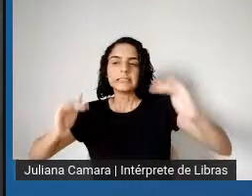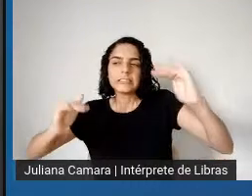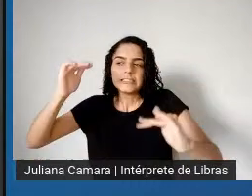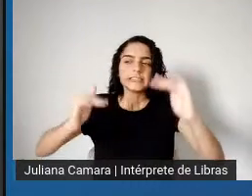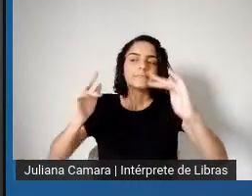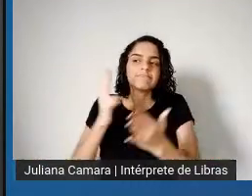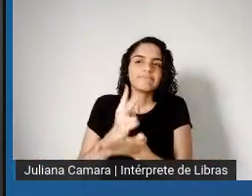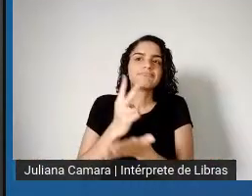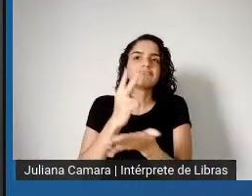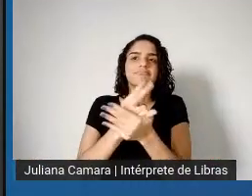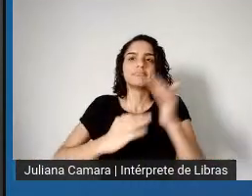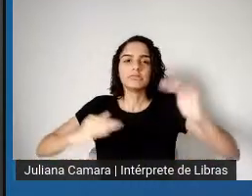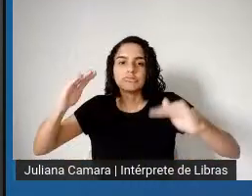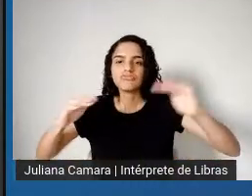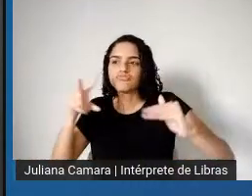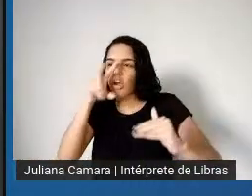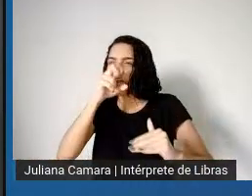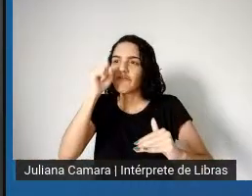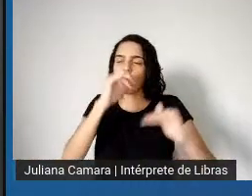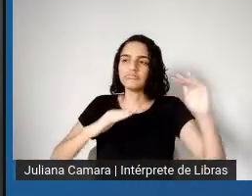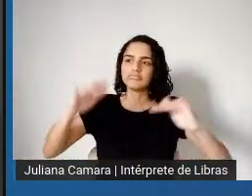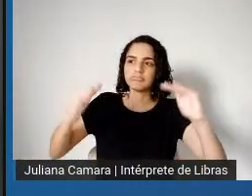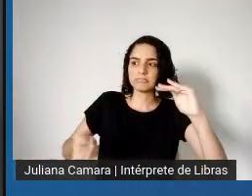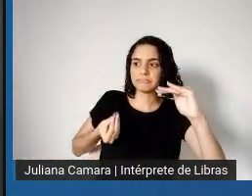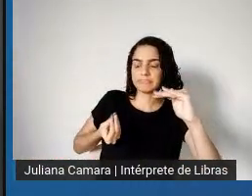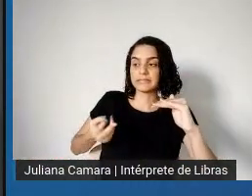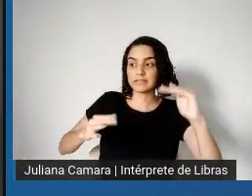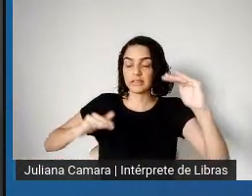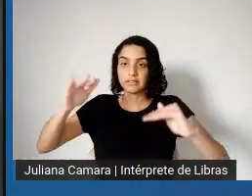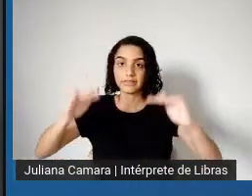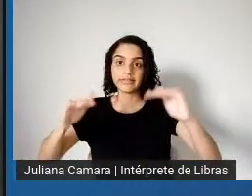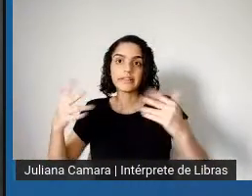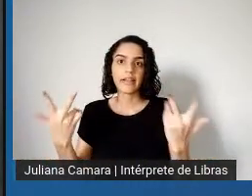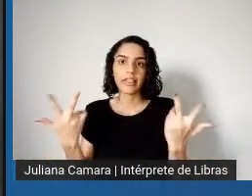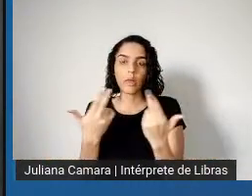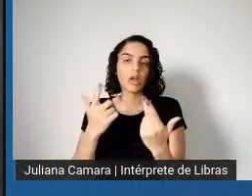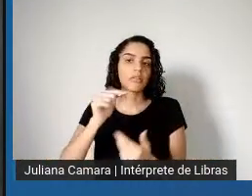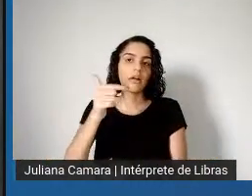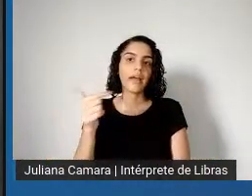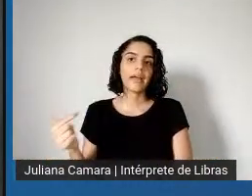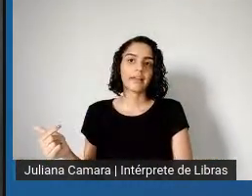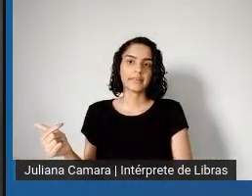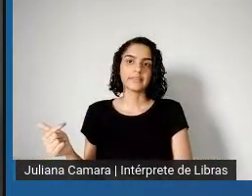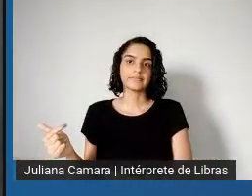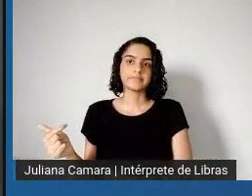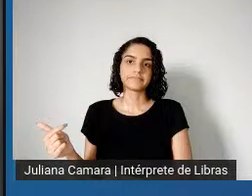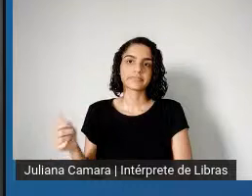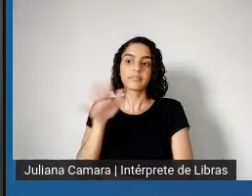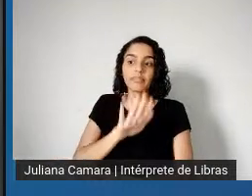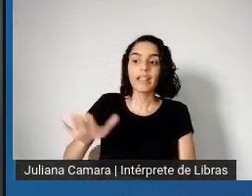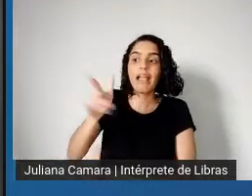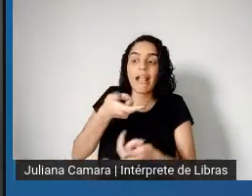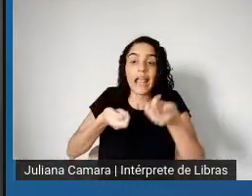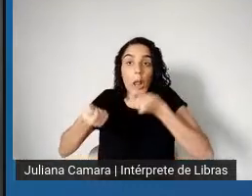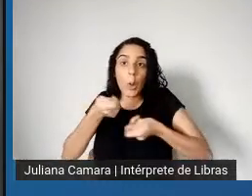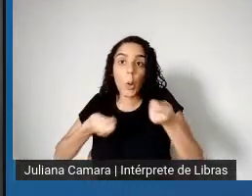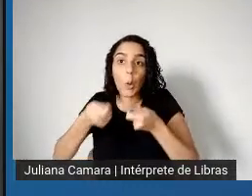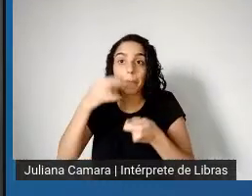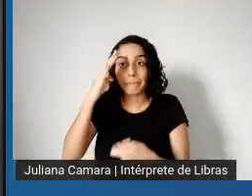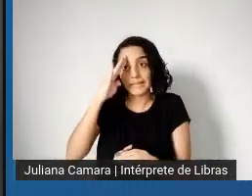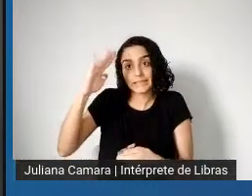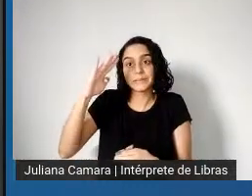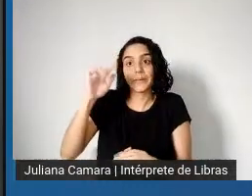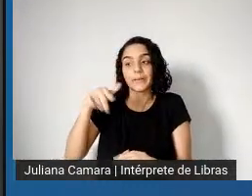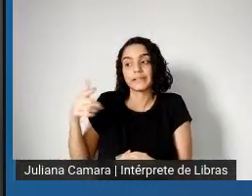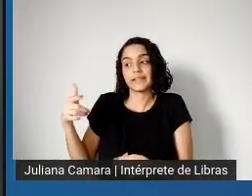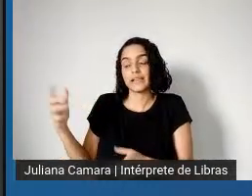que tiveram, que dominam, né, o cenário econômico e que se beneficiaram, né, desse processo